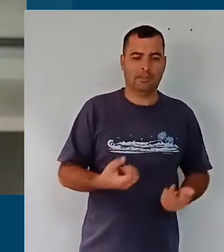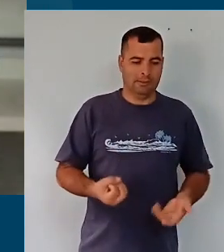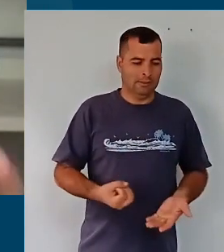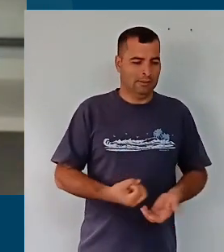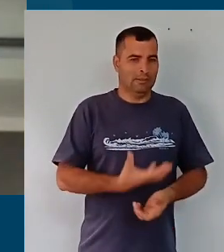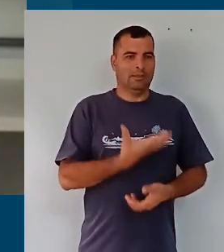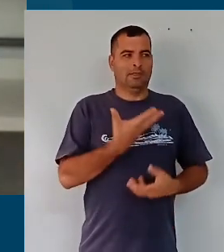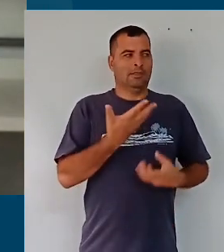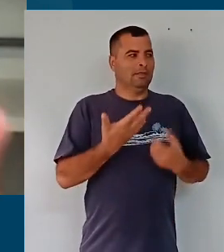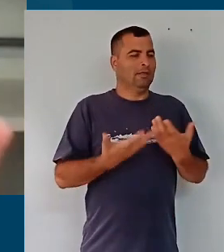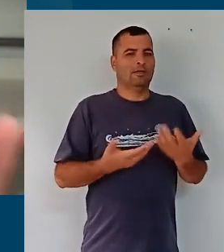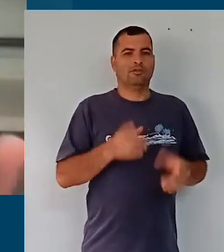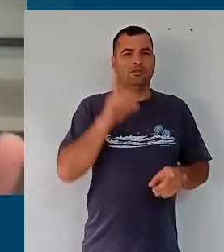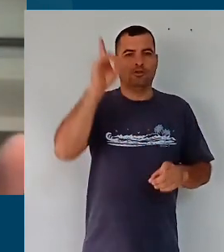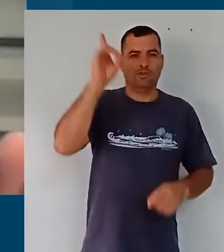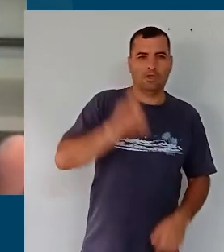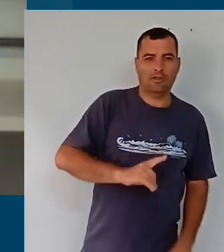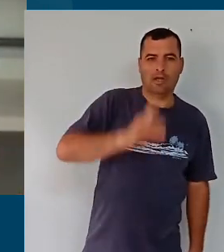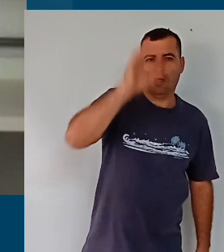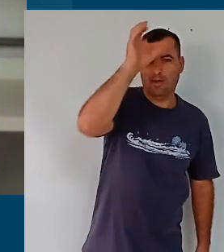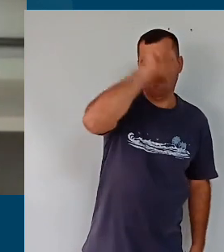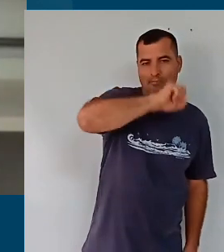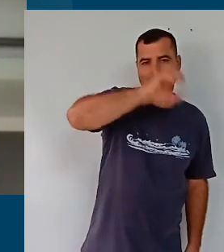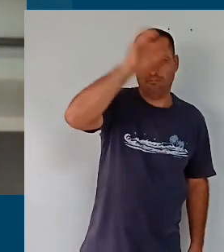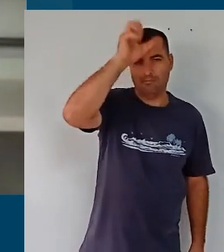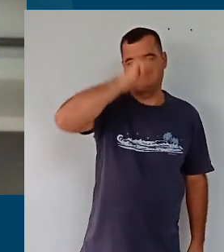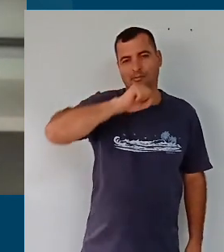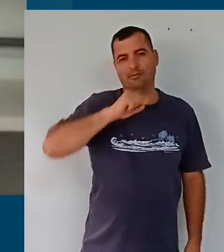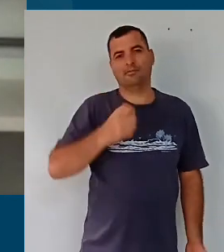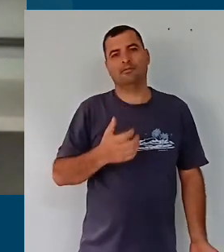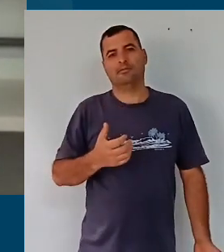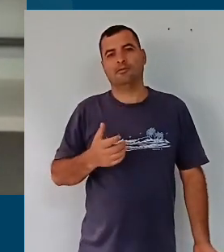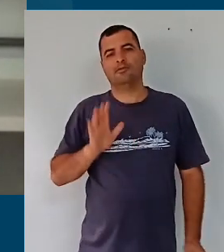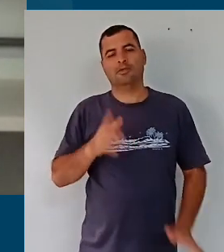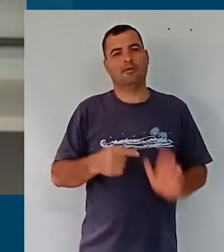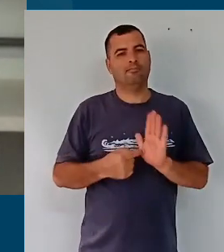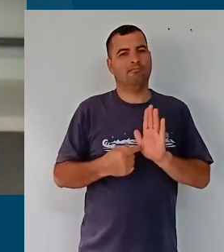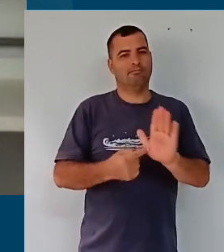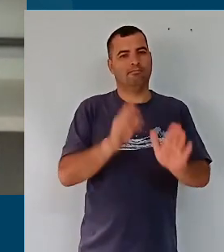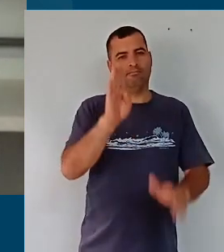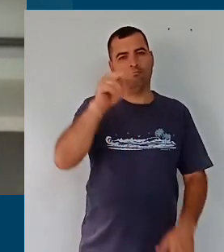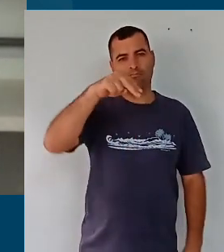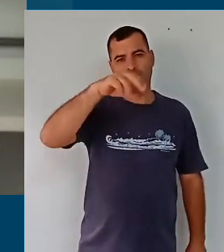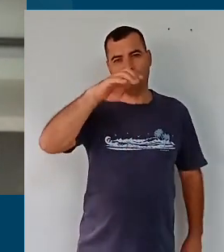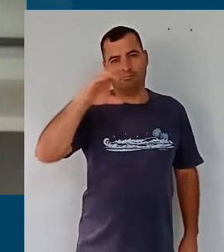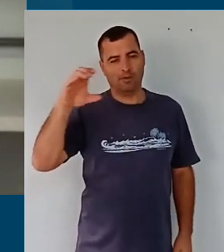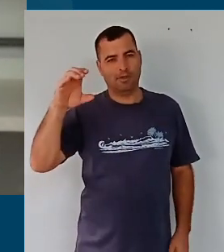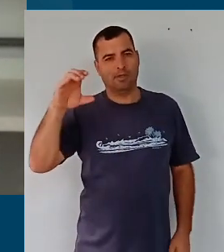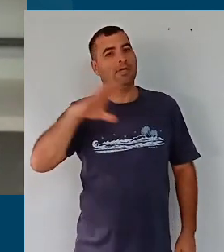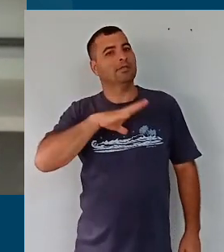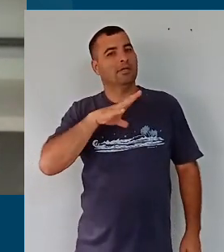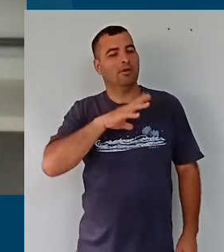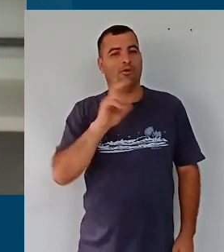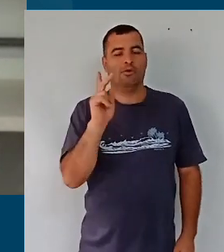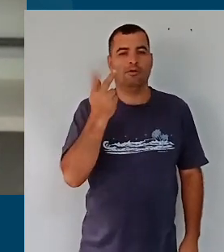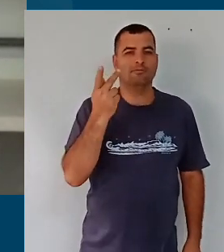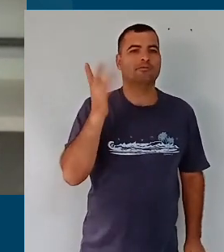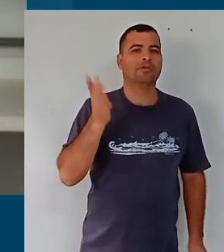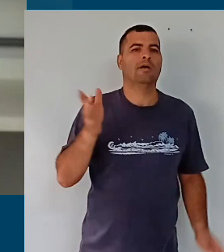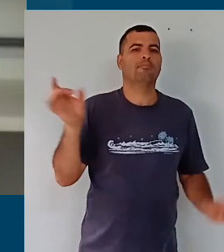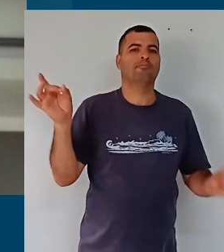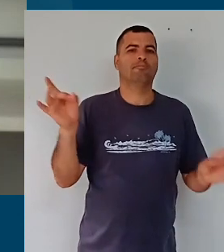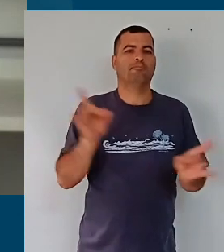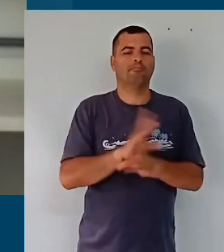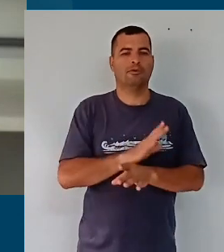inspirados nos direitos de aprendizado, que estão colocados na BNCC, a cidade de Hortolândia